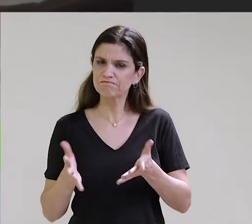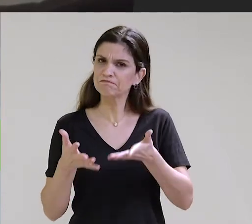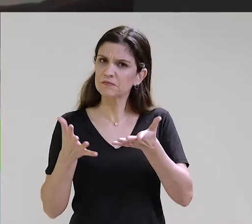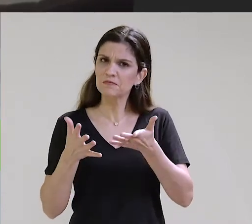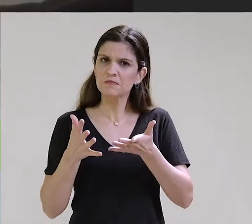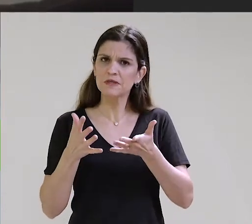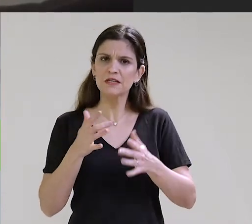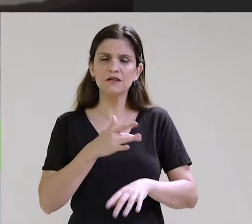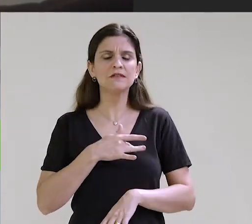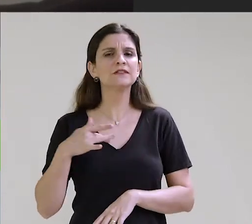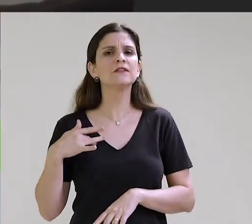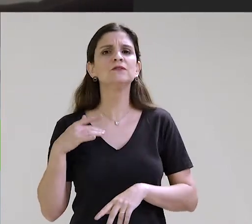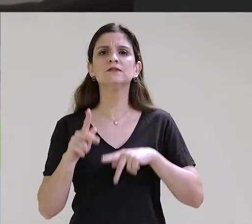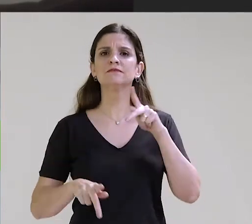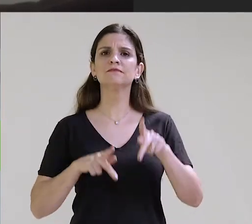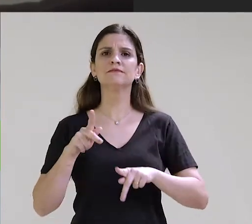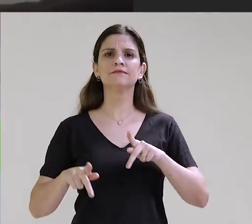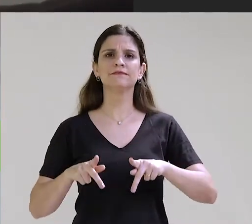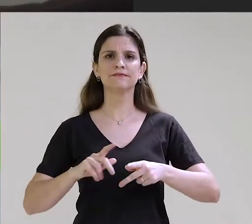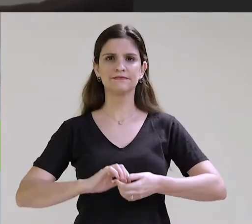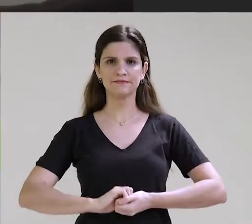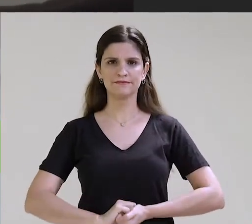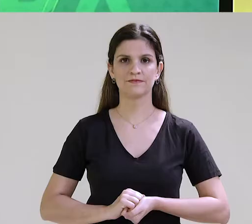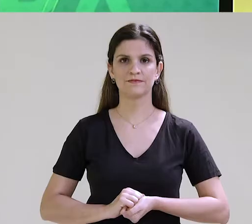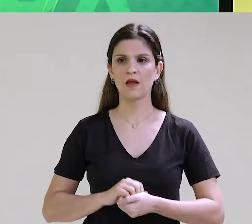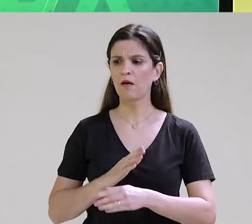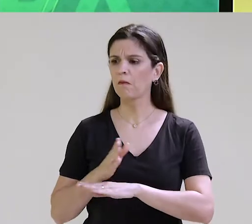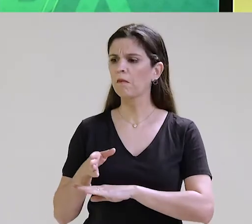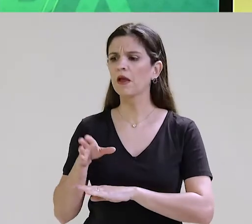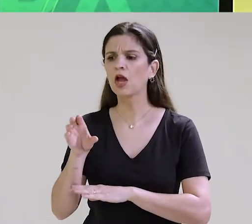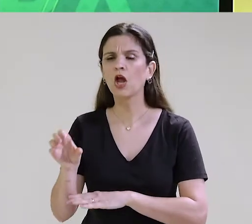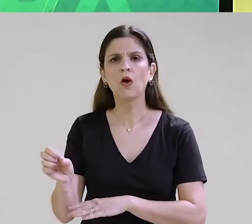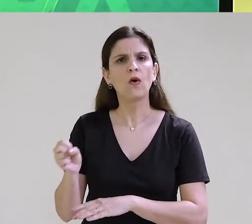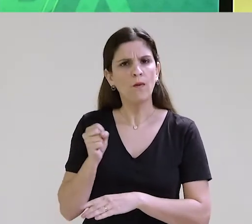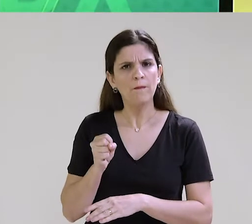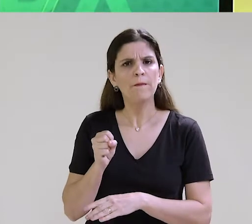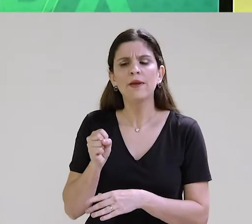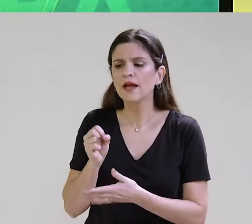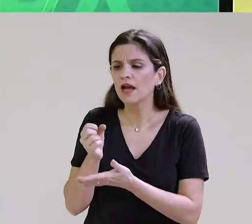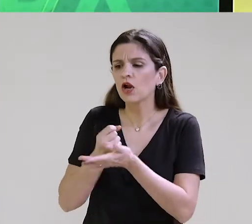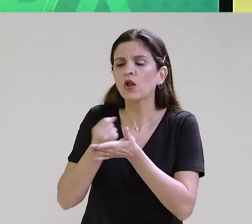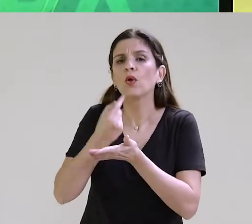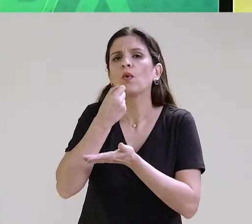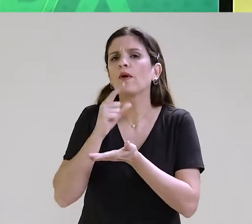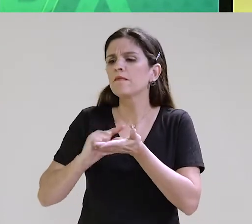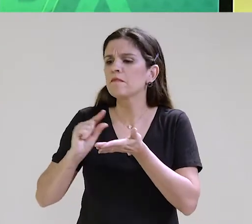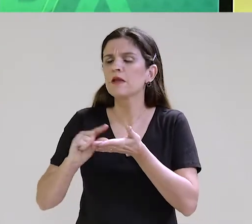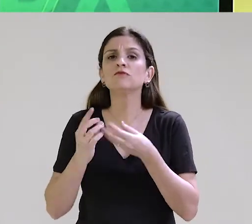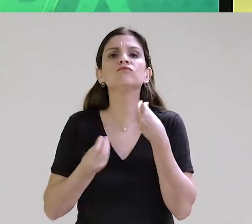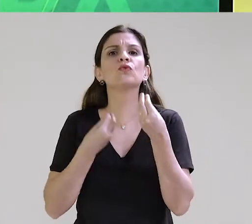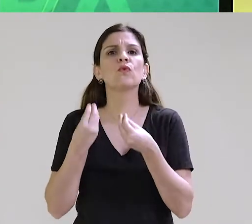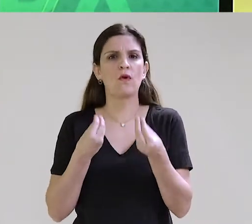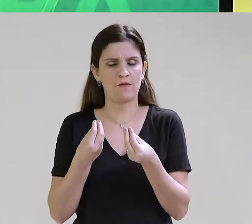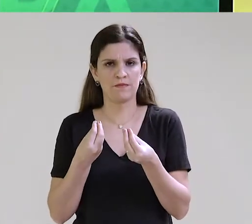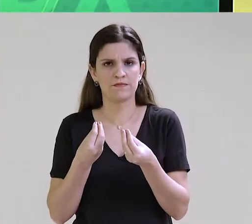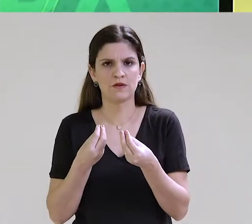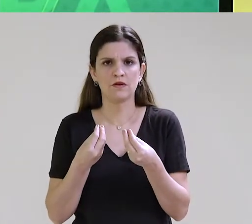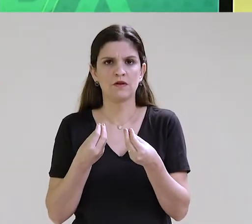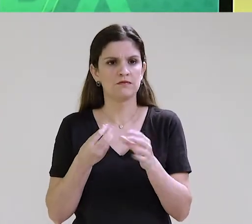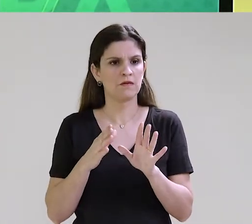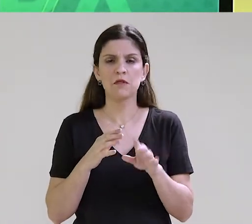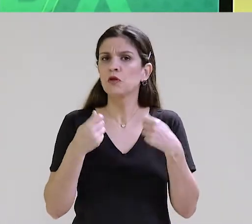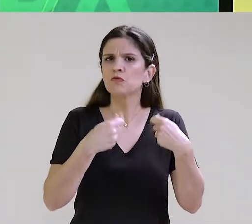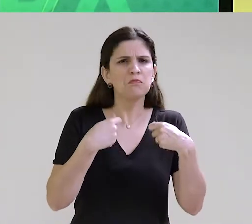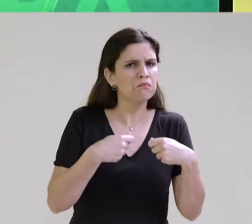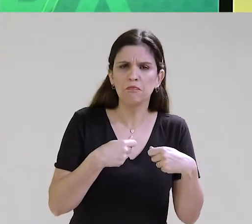aí para contribuir com a saúde da população. Para ter acesso ao medicamento, neste momento da pandemia, não